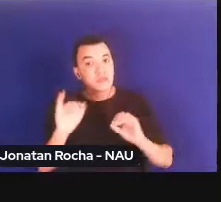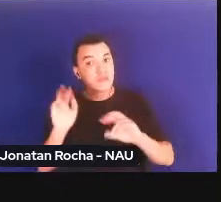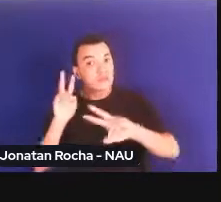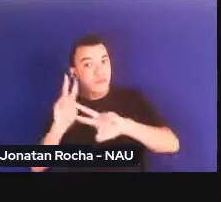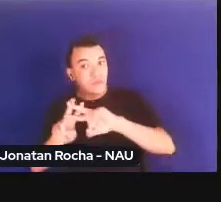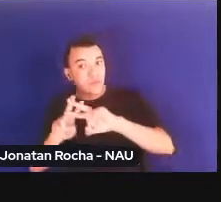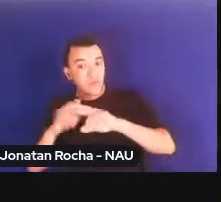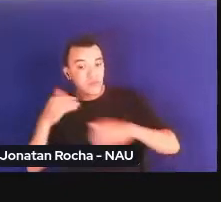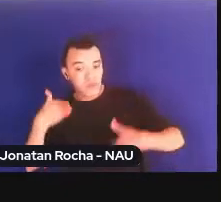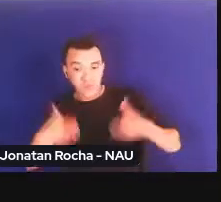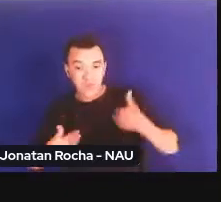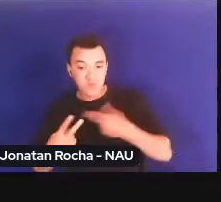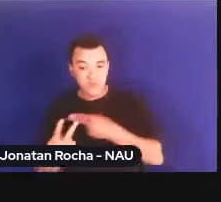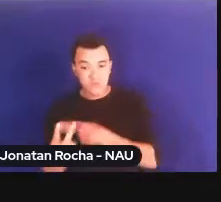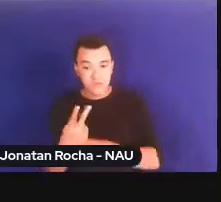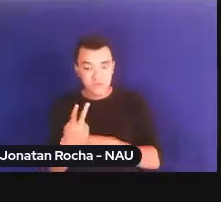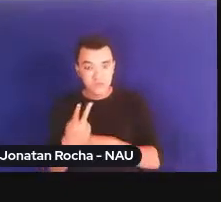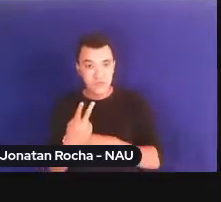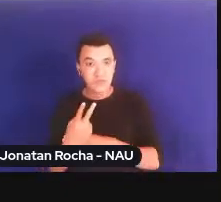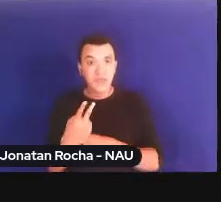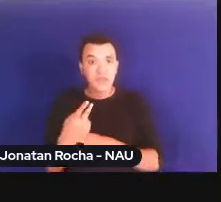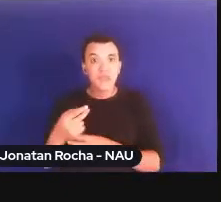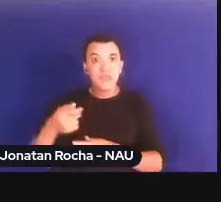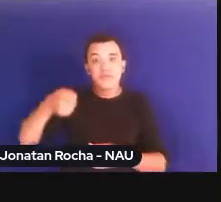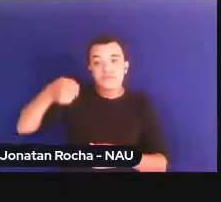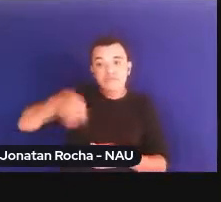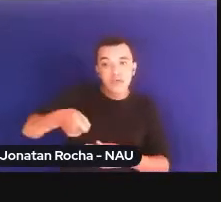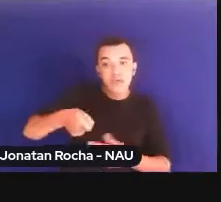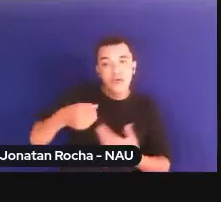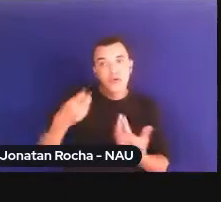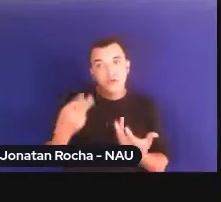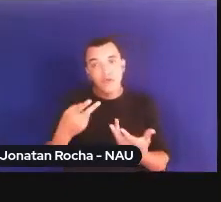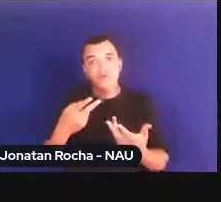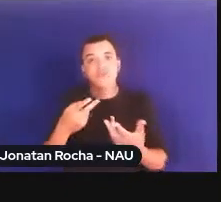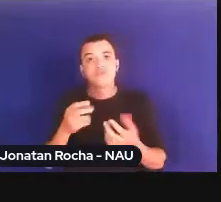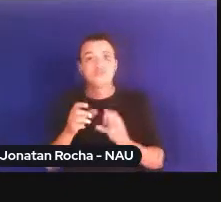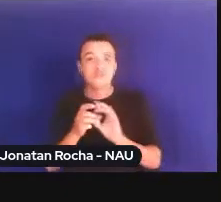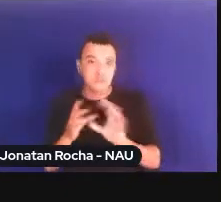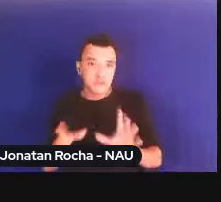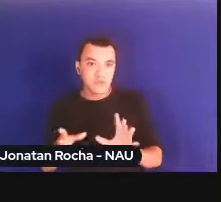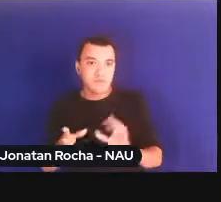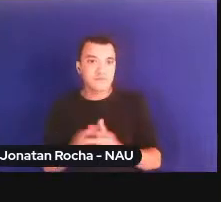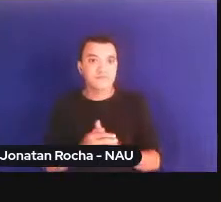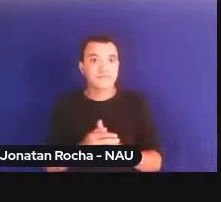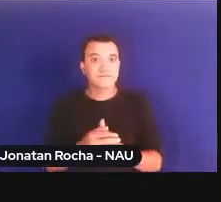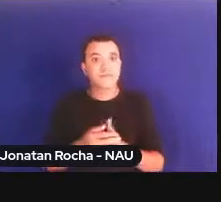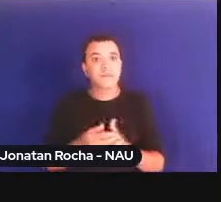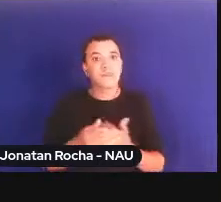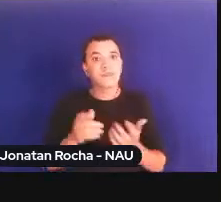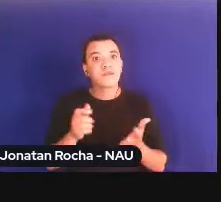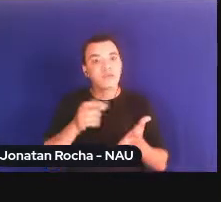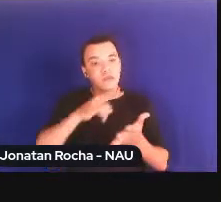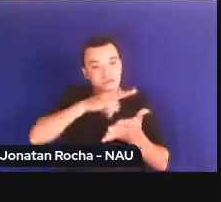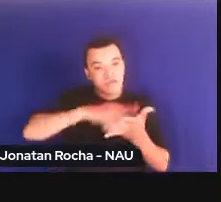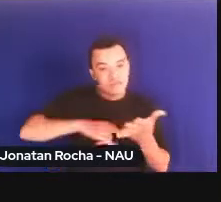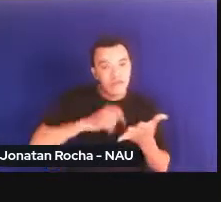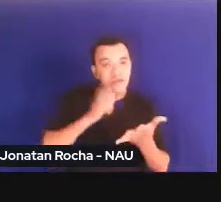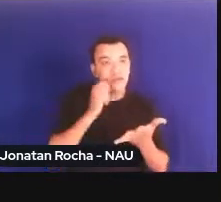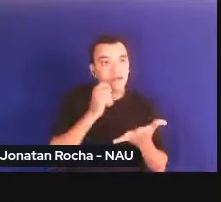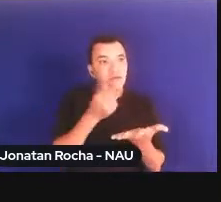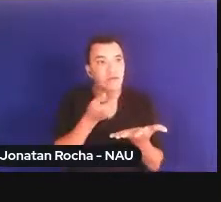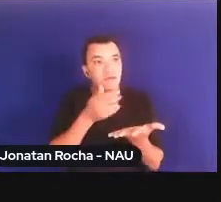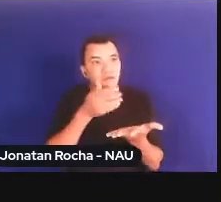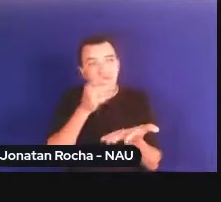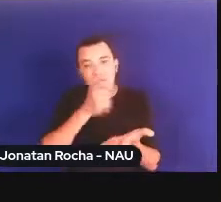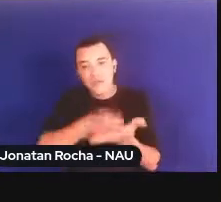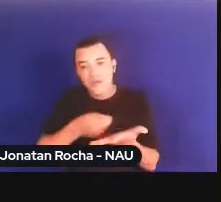corpo protegido e sendo acusado inocente e presumido é o direito de petição e também de certidão sem pagar o requerido